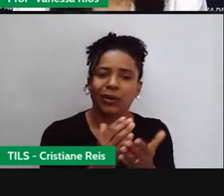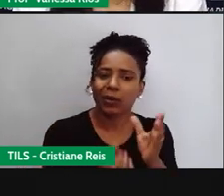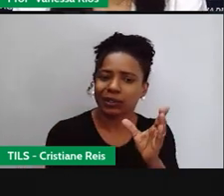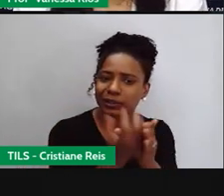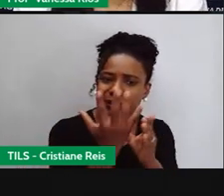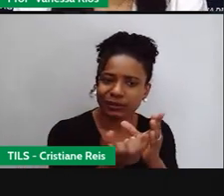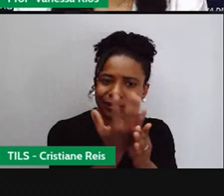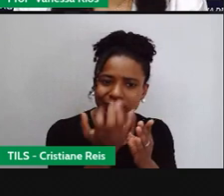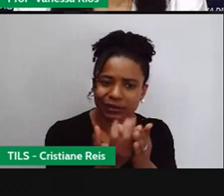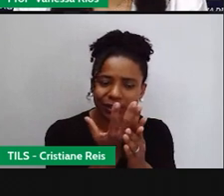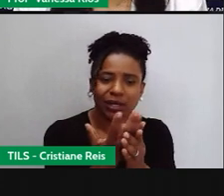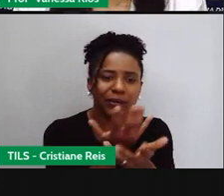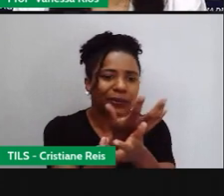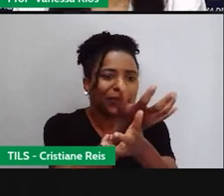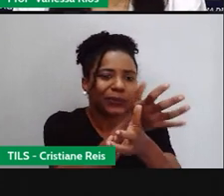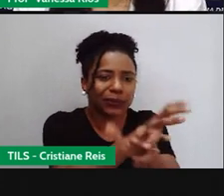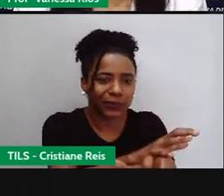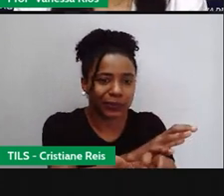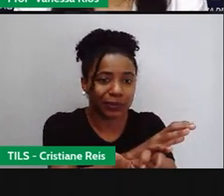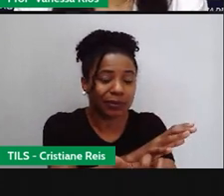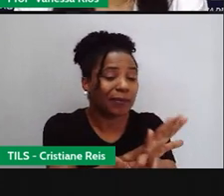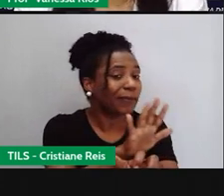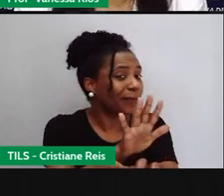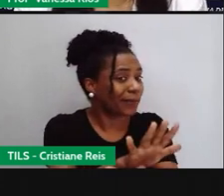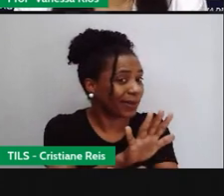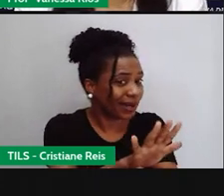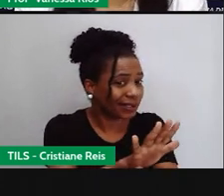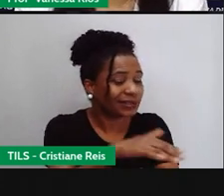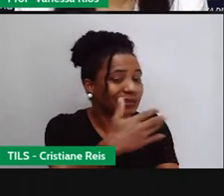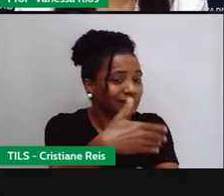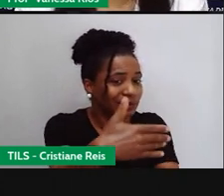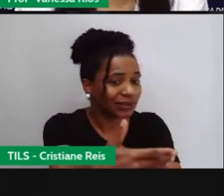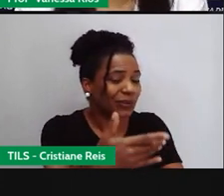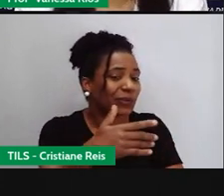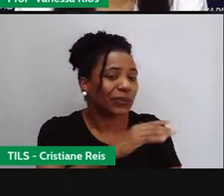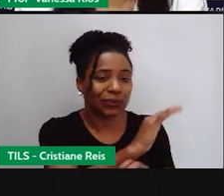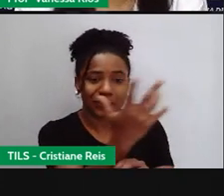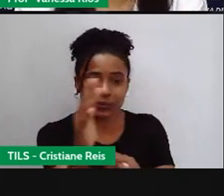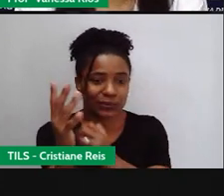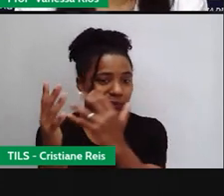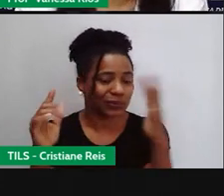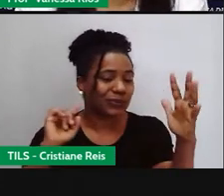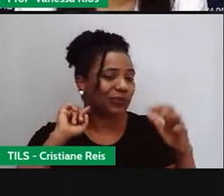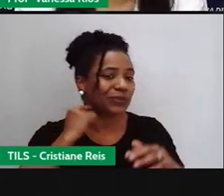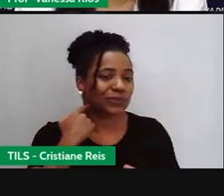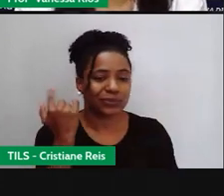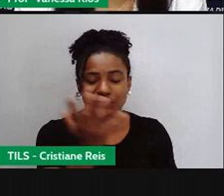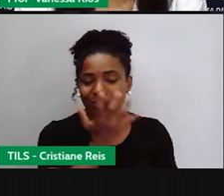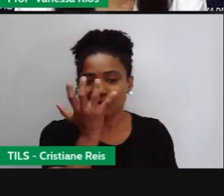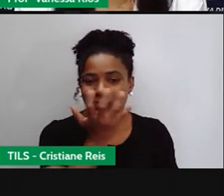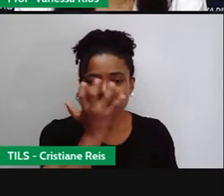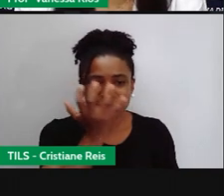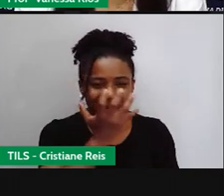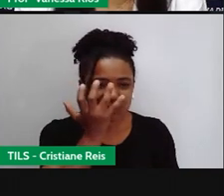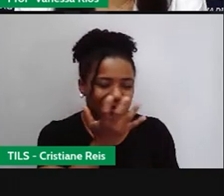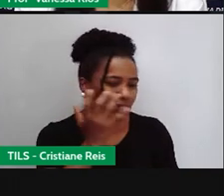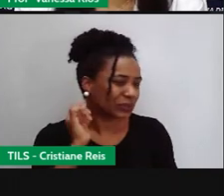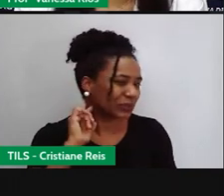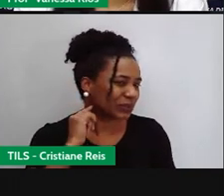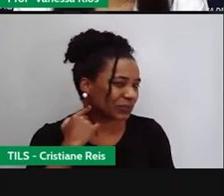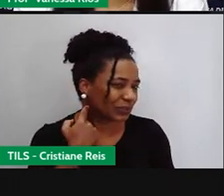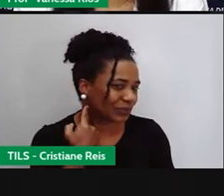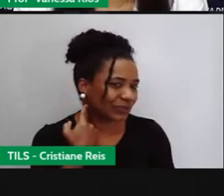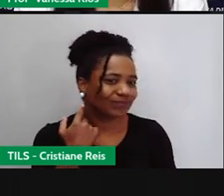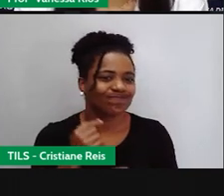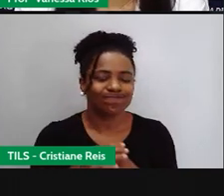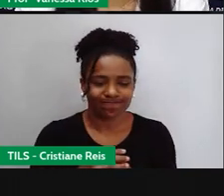utilizada, né, pelos seres humanos, mas em troca disso, devolvem ao ambiente poluição, ou então, no caso aí,